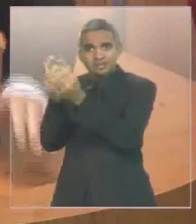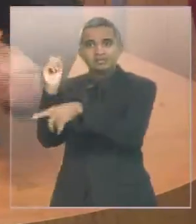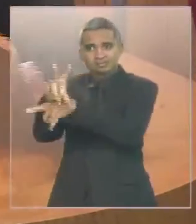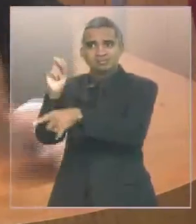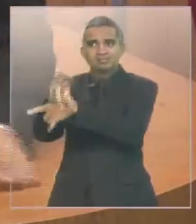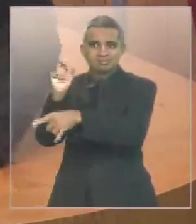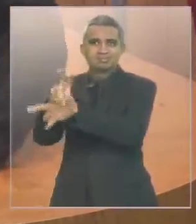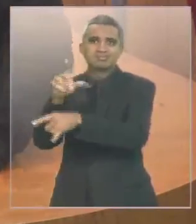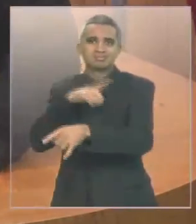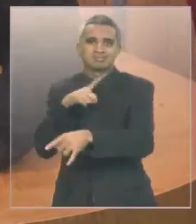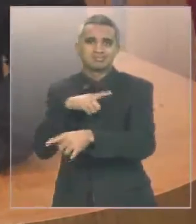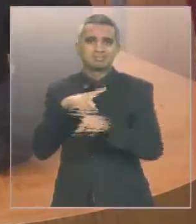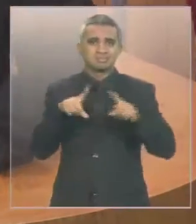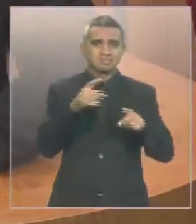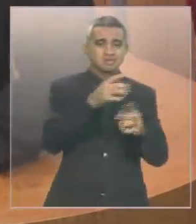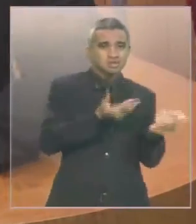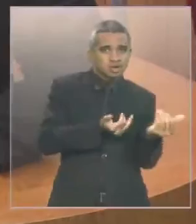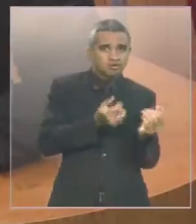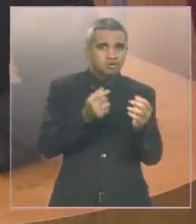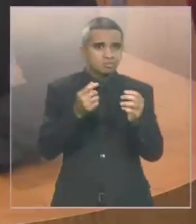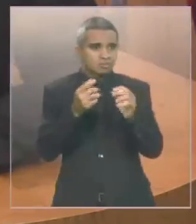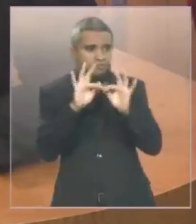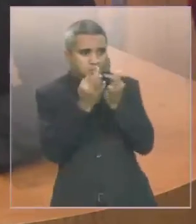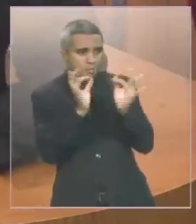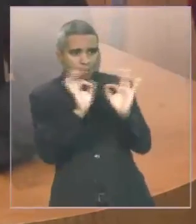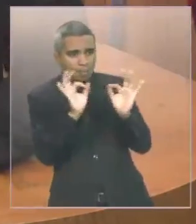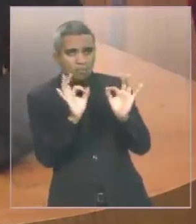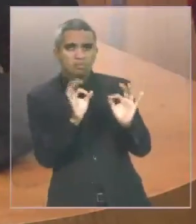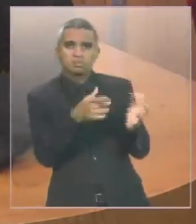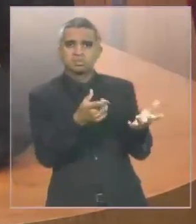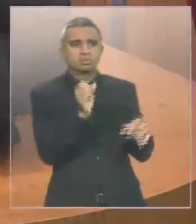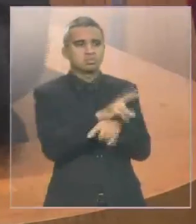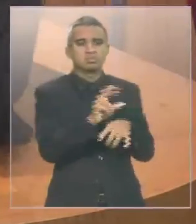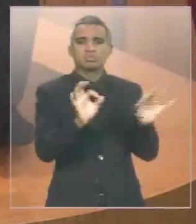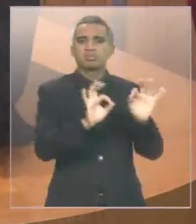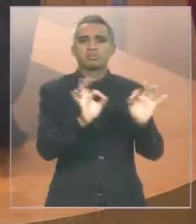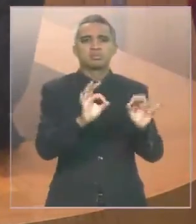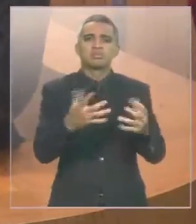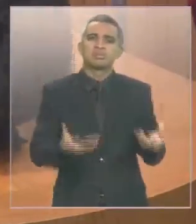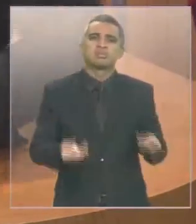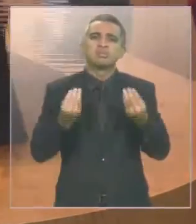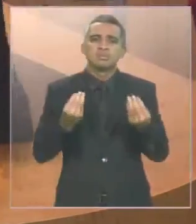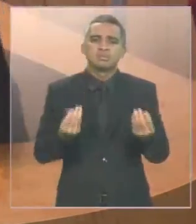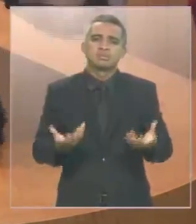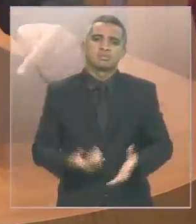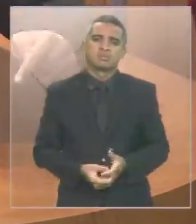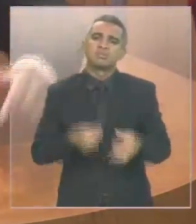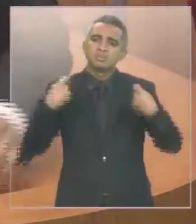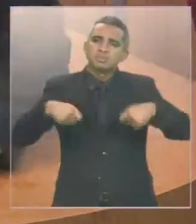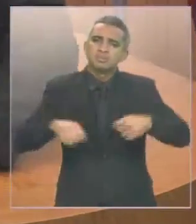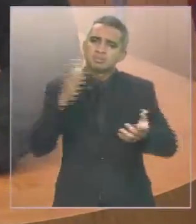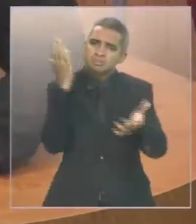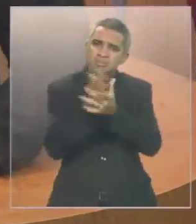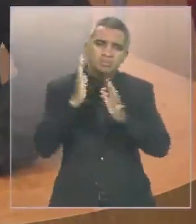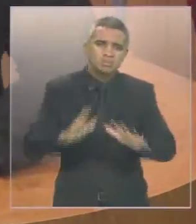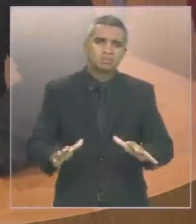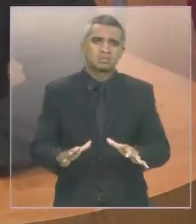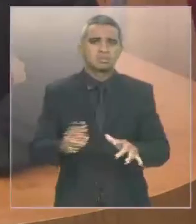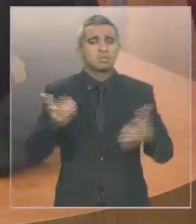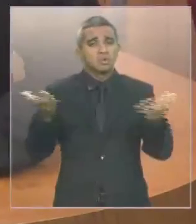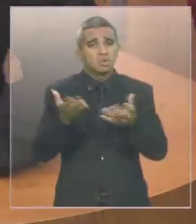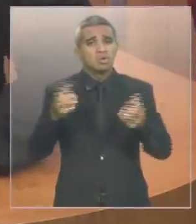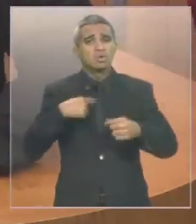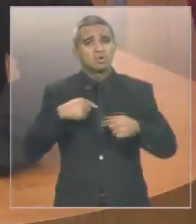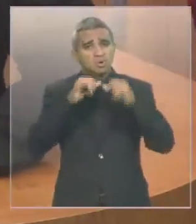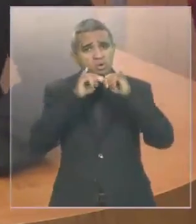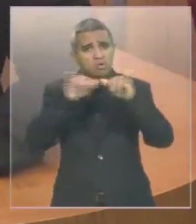por isso vamos dar um basta não podemos mais admitir esse tipo de situação e venham nessa tribuna fazer essa denúncia para que o Maranhão todo